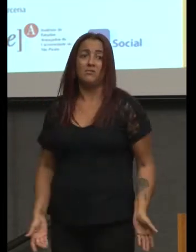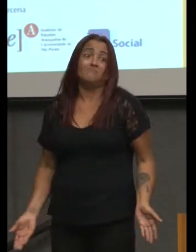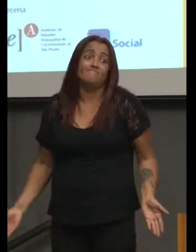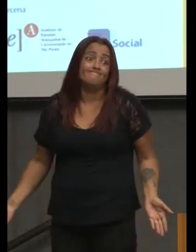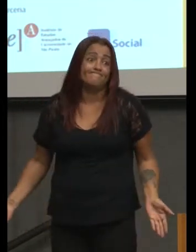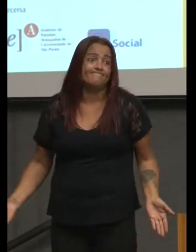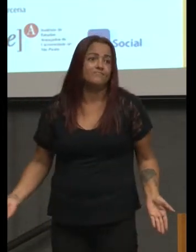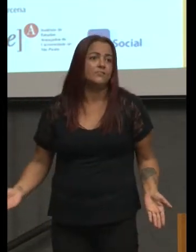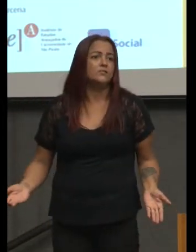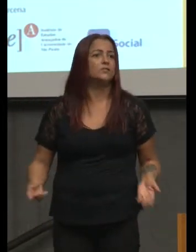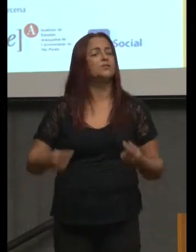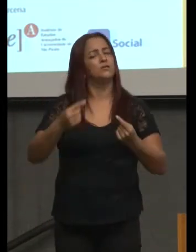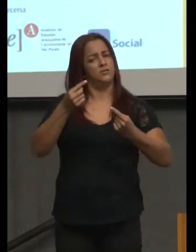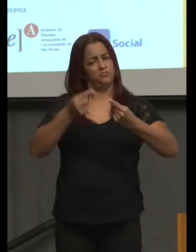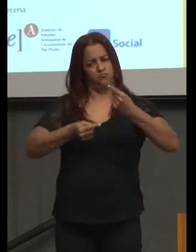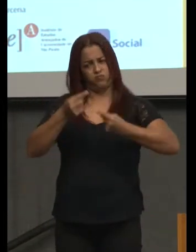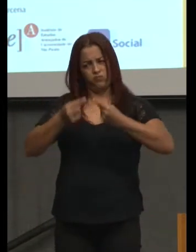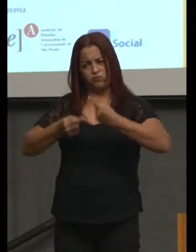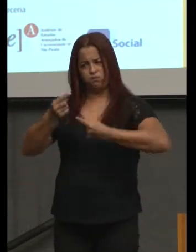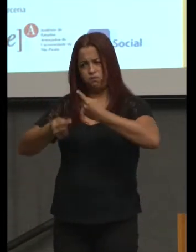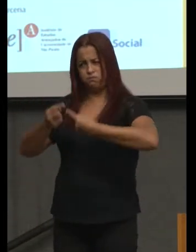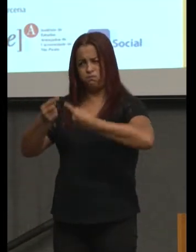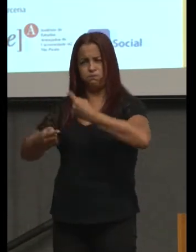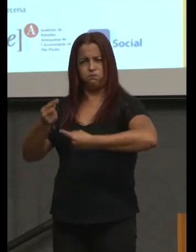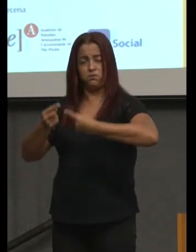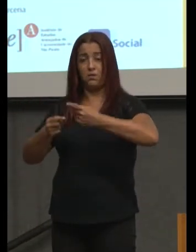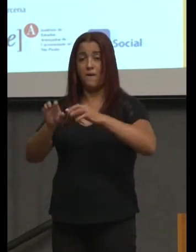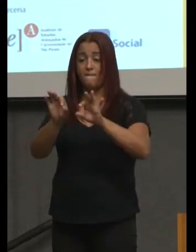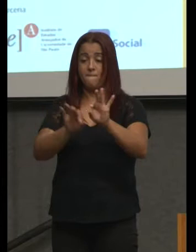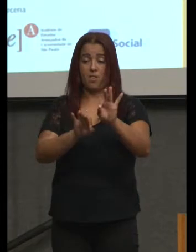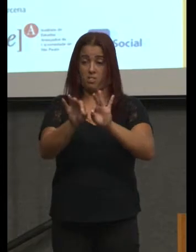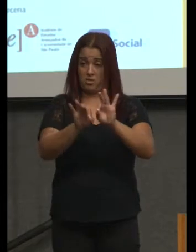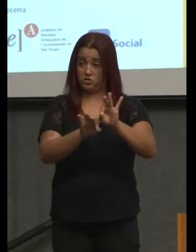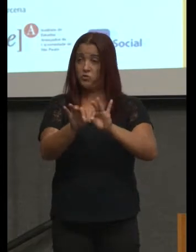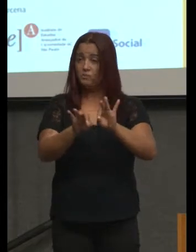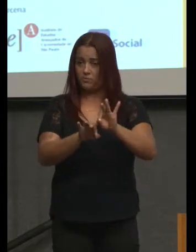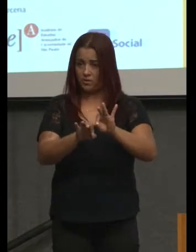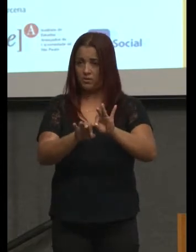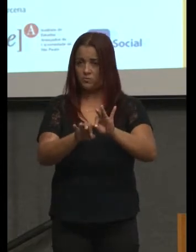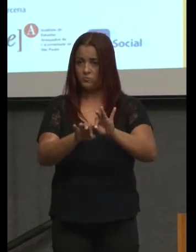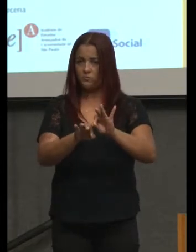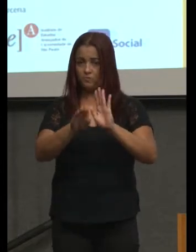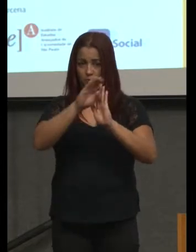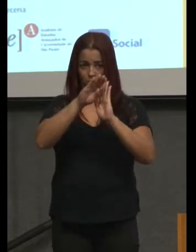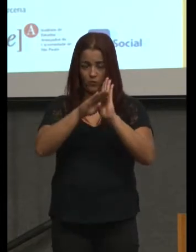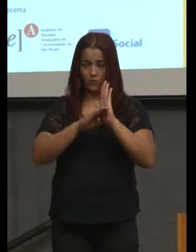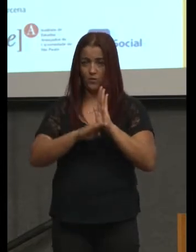essa discussão do planejamento com com